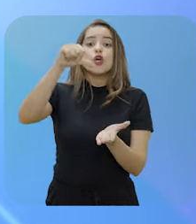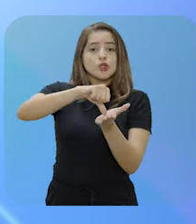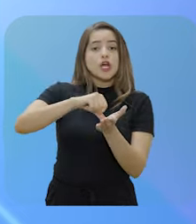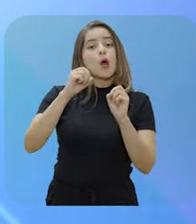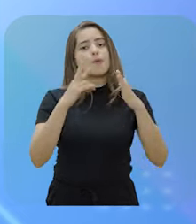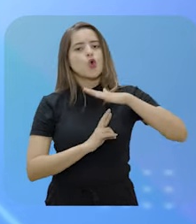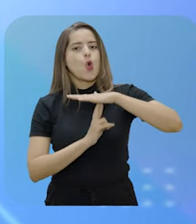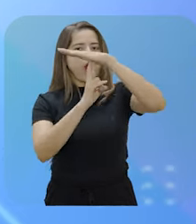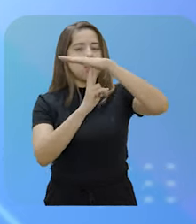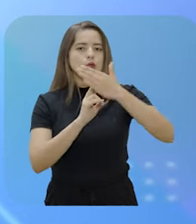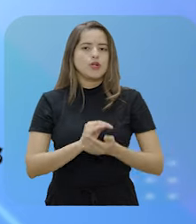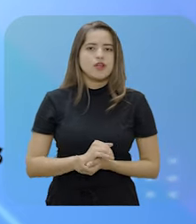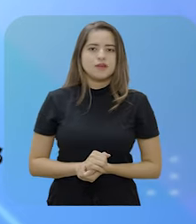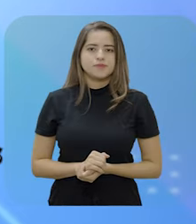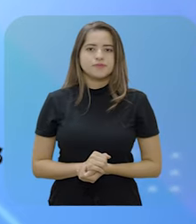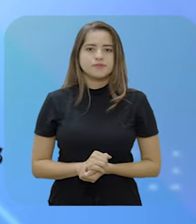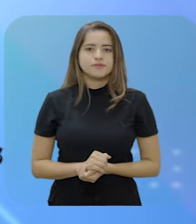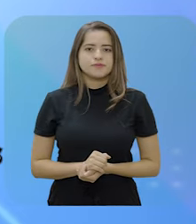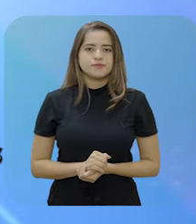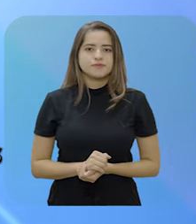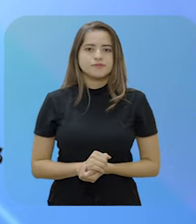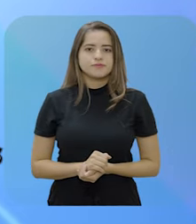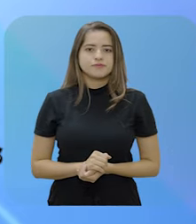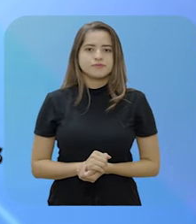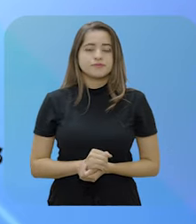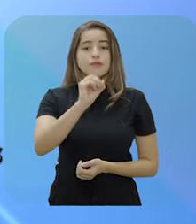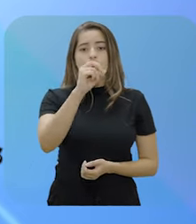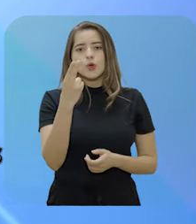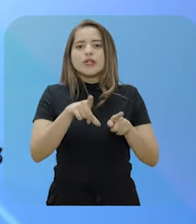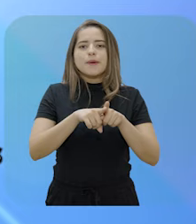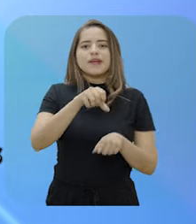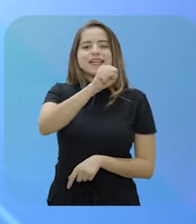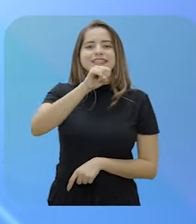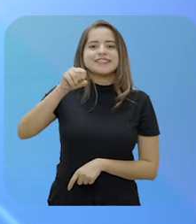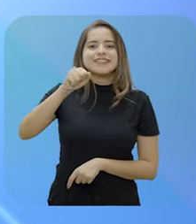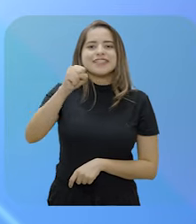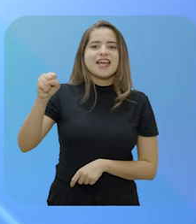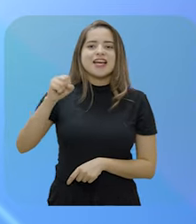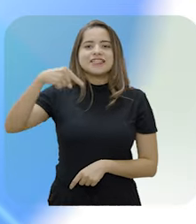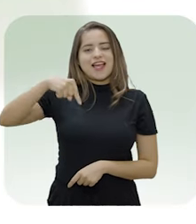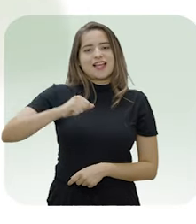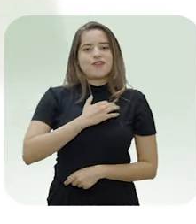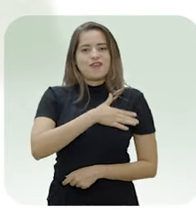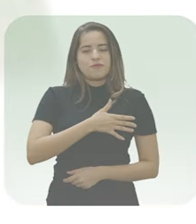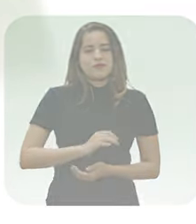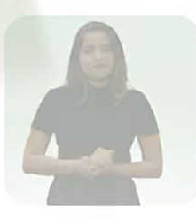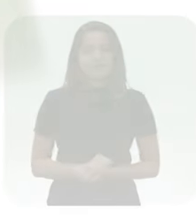atendimentos. No caso de dúvidas, procure a coordenação de gestão de pessoas do seu campus ou reitoria e o SEIS do IFPE.